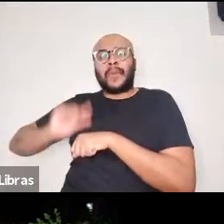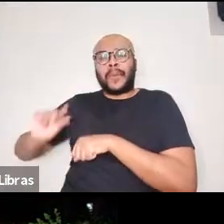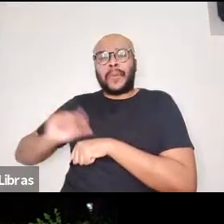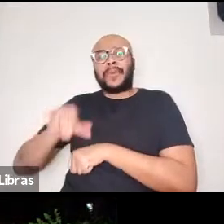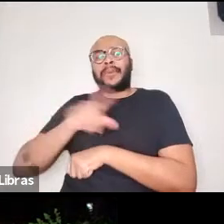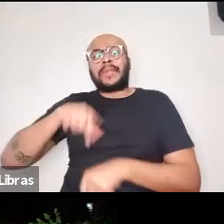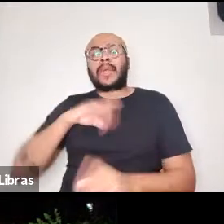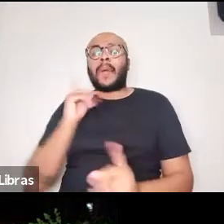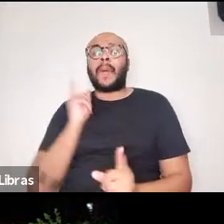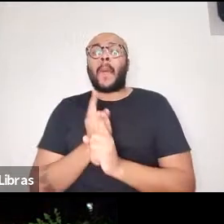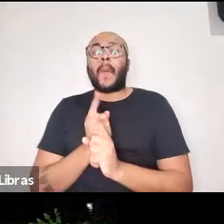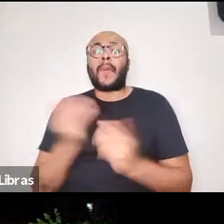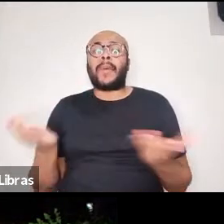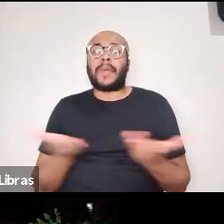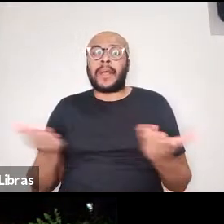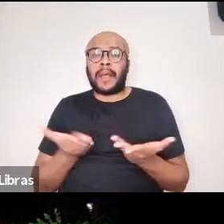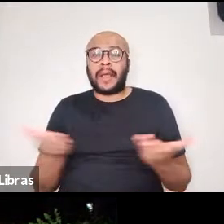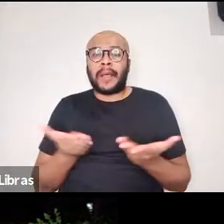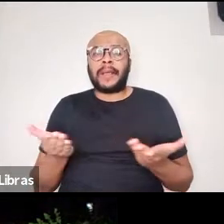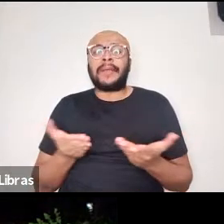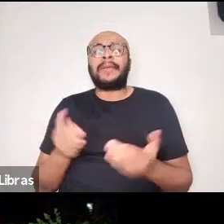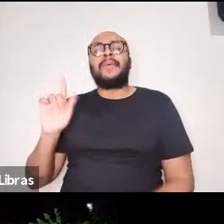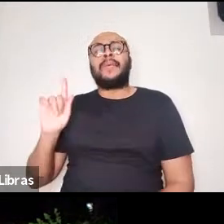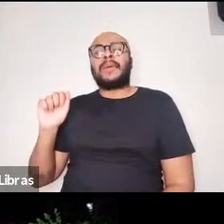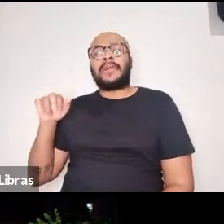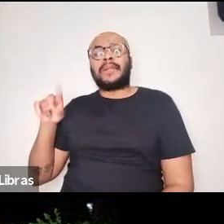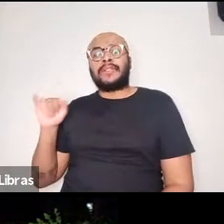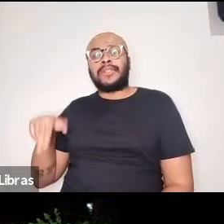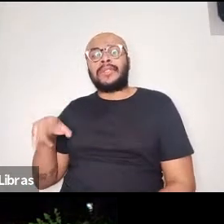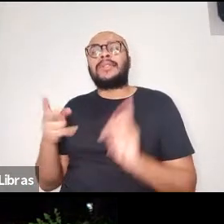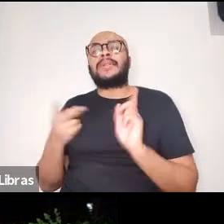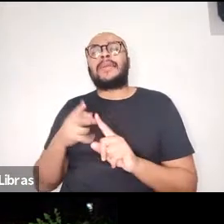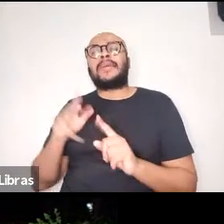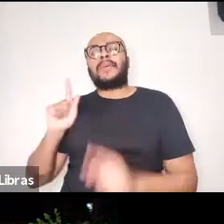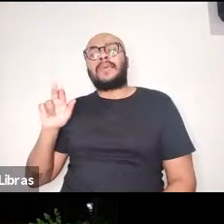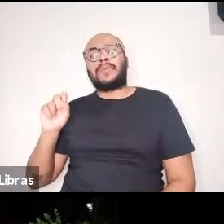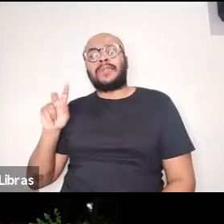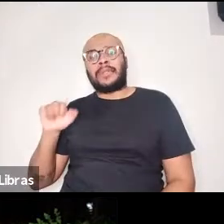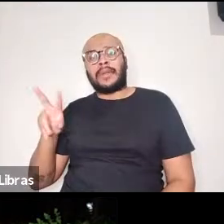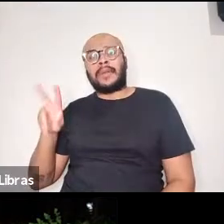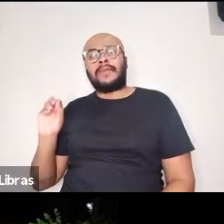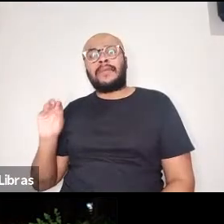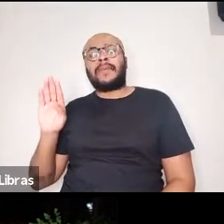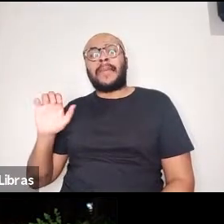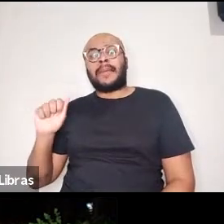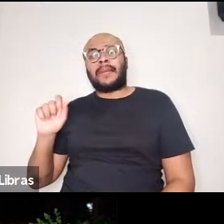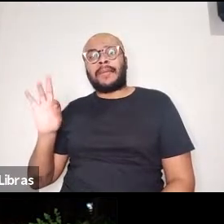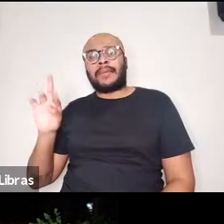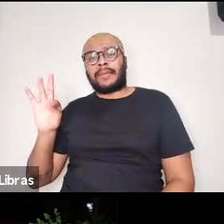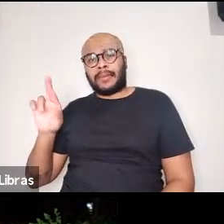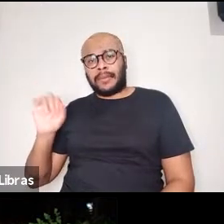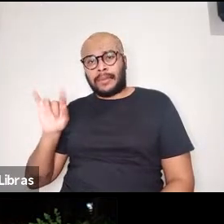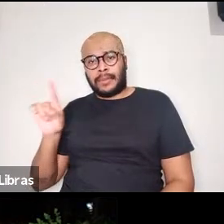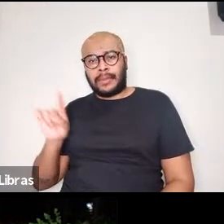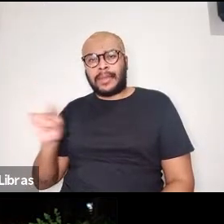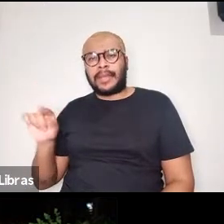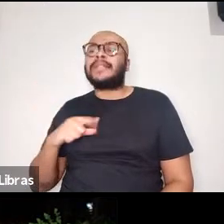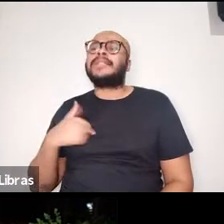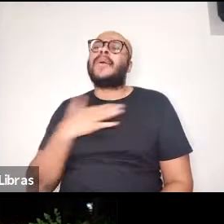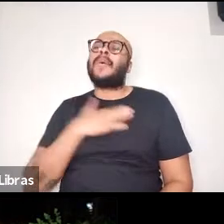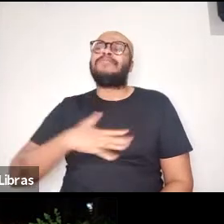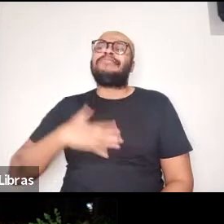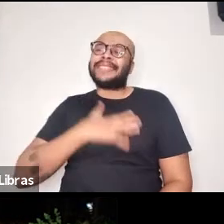encontro aqui, dividir essa mesa com Gandinho, com Gustavo, com Beatriz, que são pessoas queridas, respeitadas,